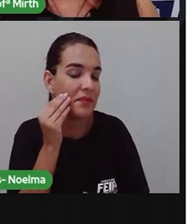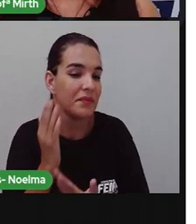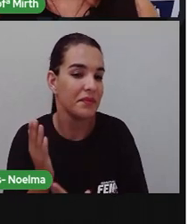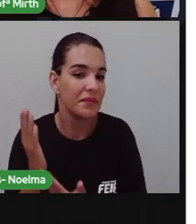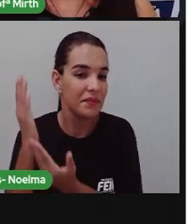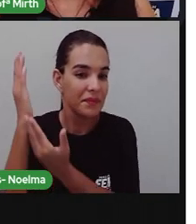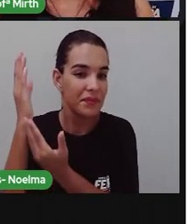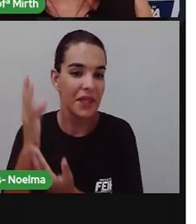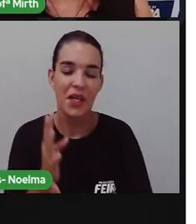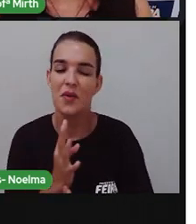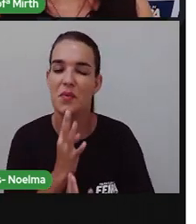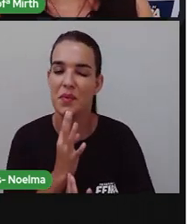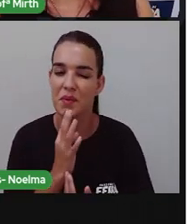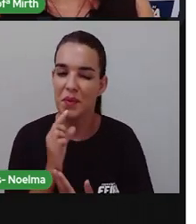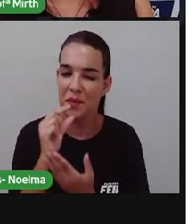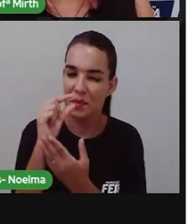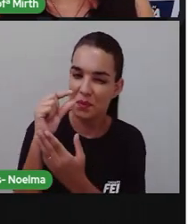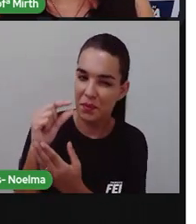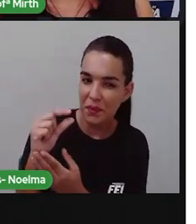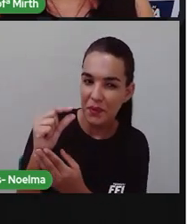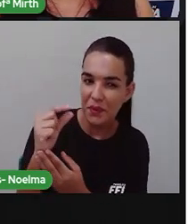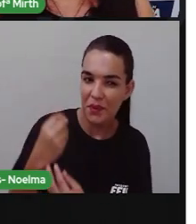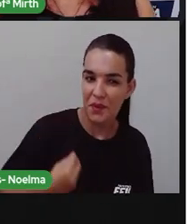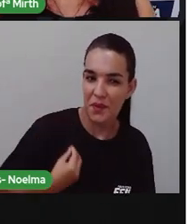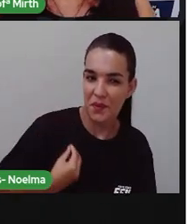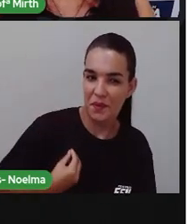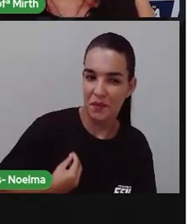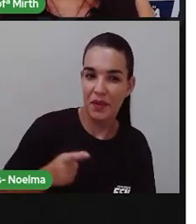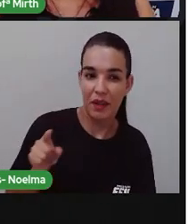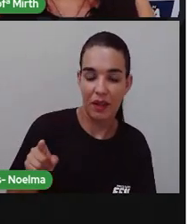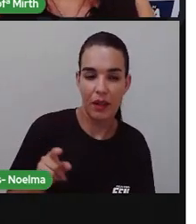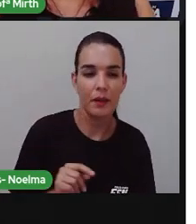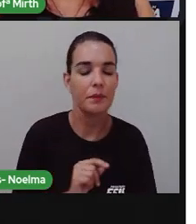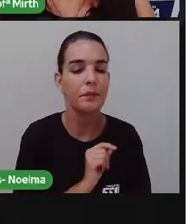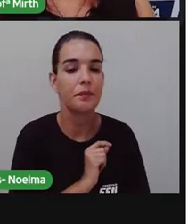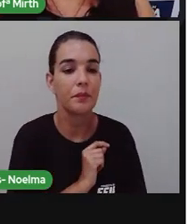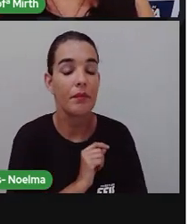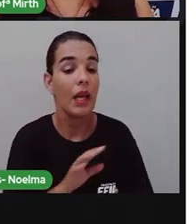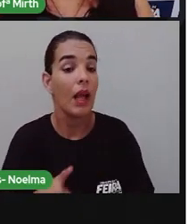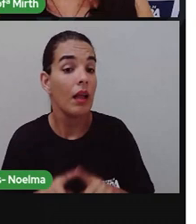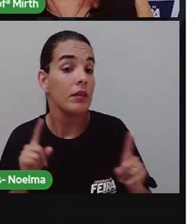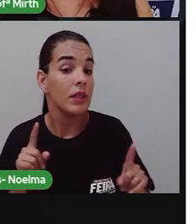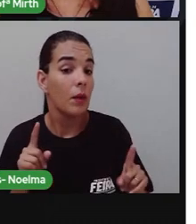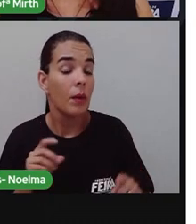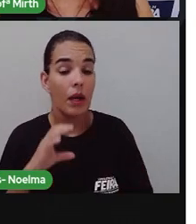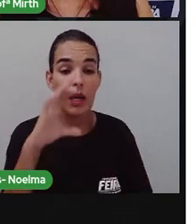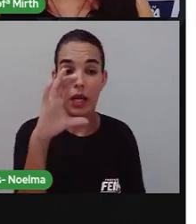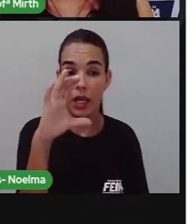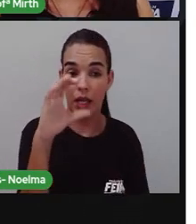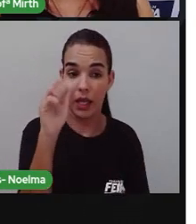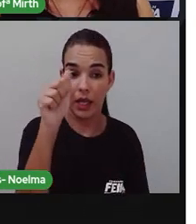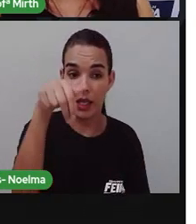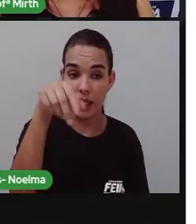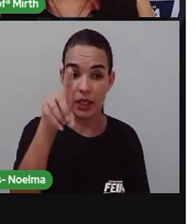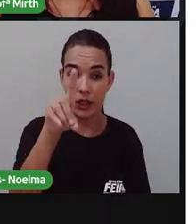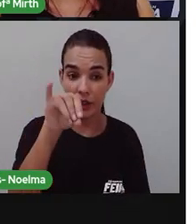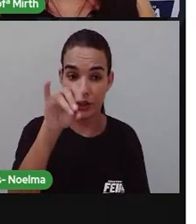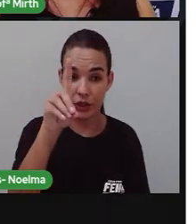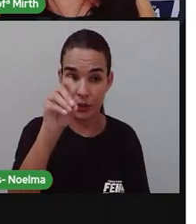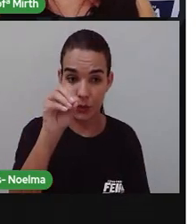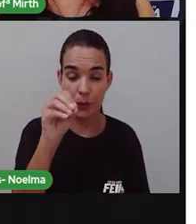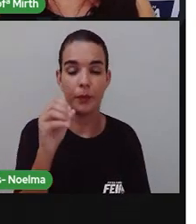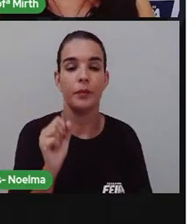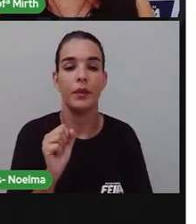Então, vamos conhecer um pouquinho de Cândido Portinari? Cândido Portinari, ele nasceu aí em 1903,